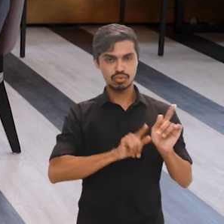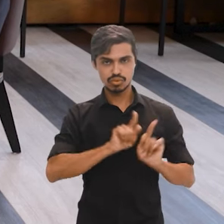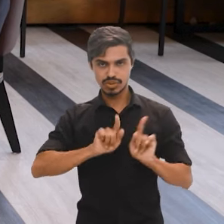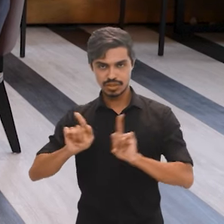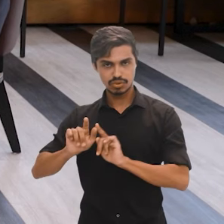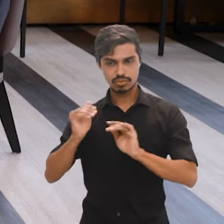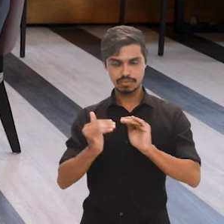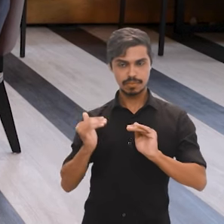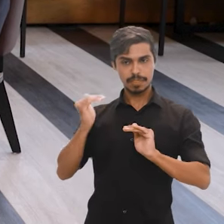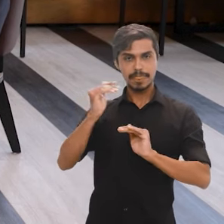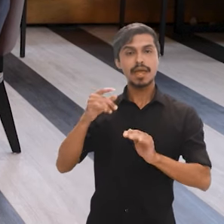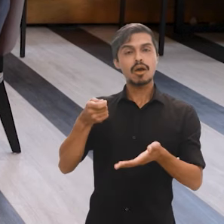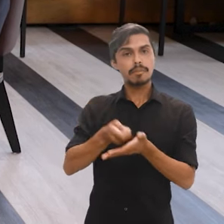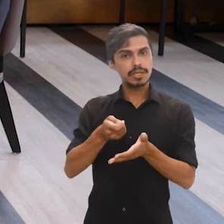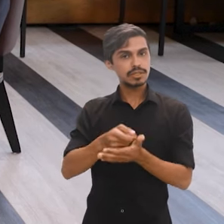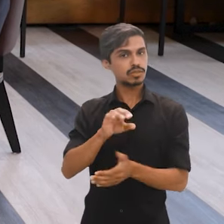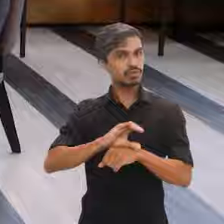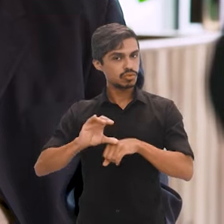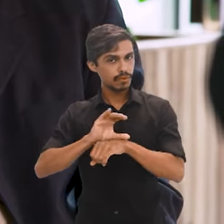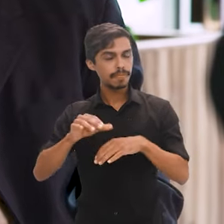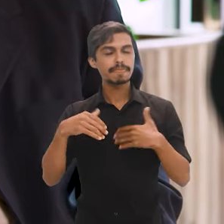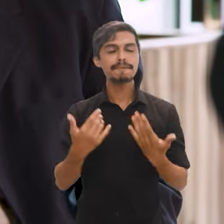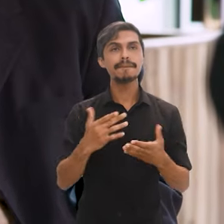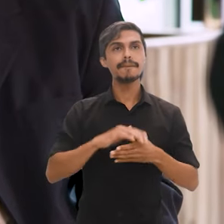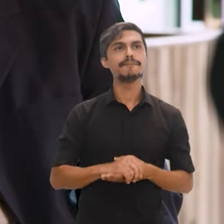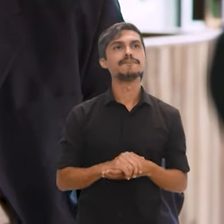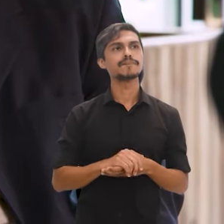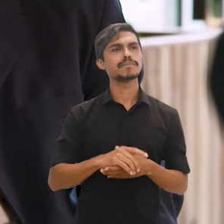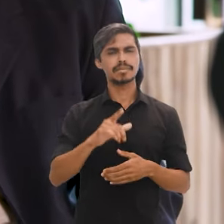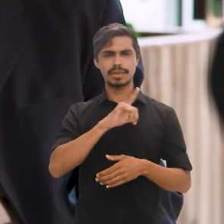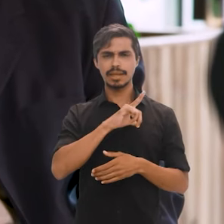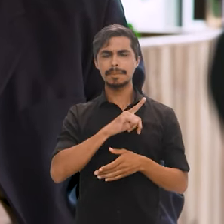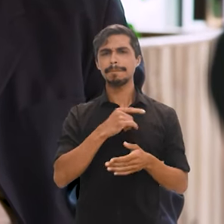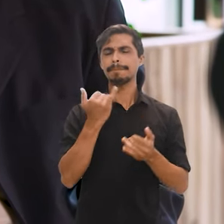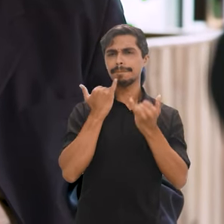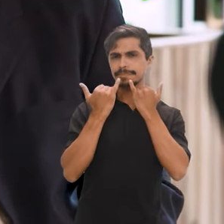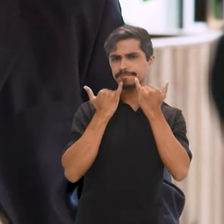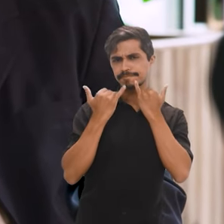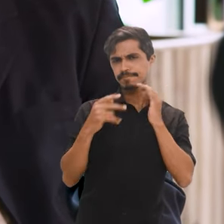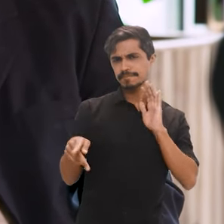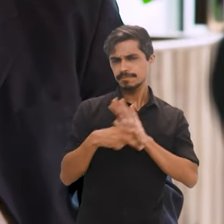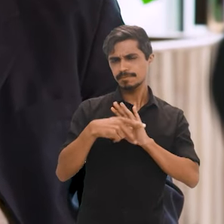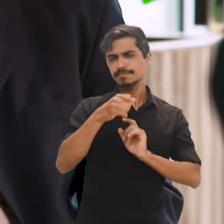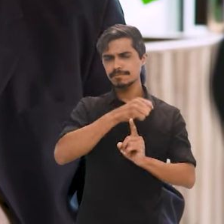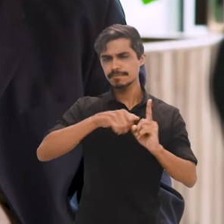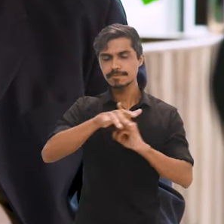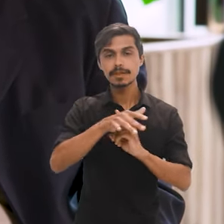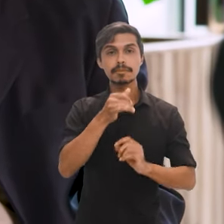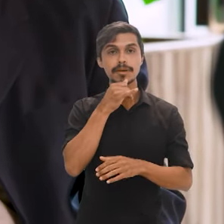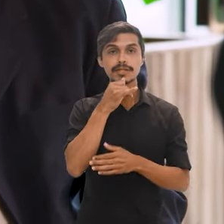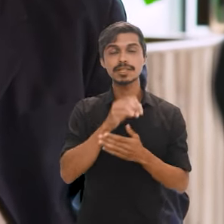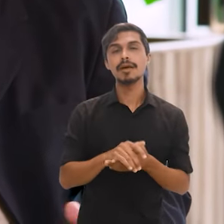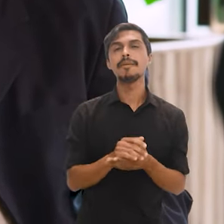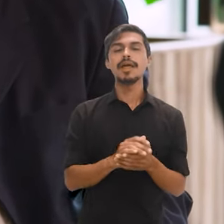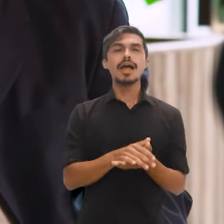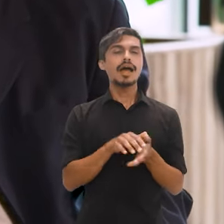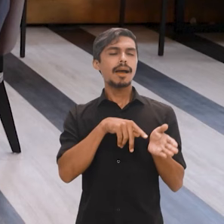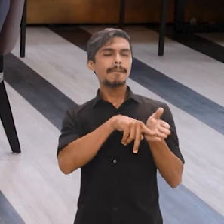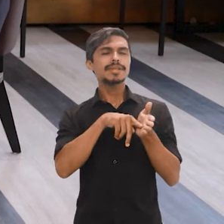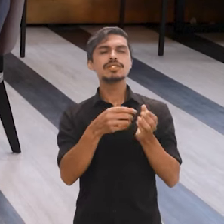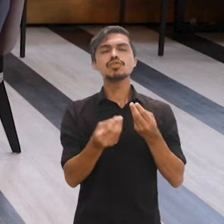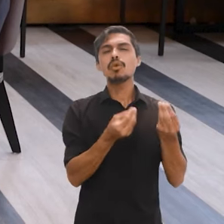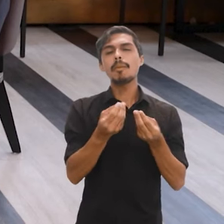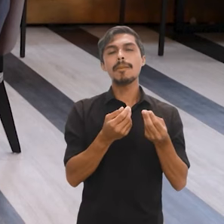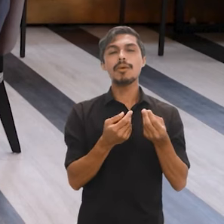constitucional, o IBGE tem feito informações à sociedade, como, por exemplo, o índice de preço, inflação,